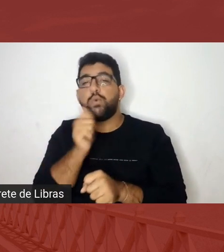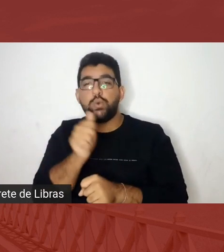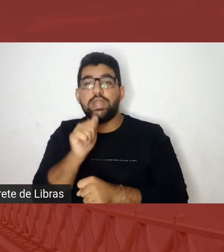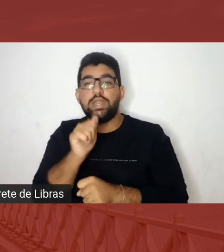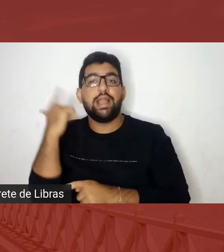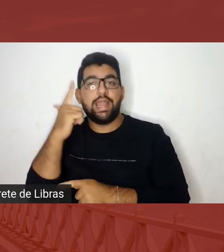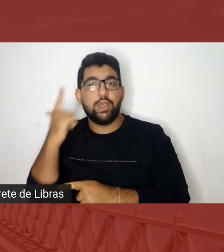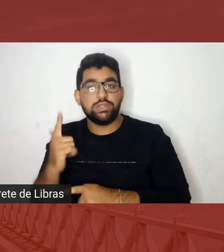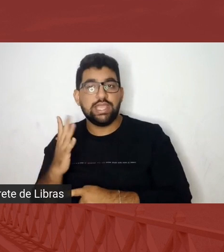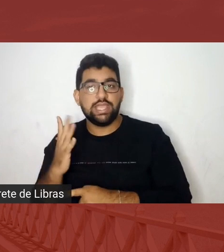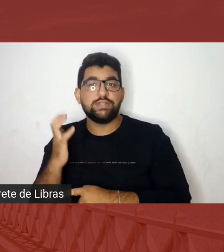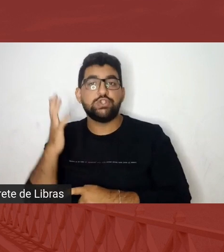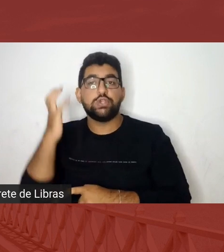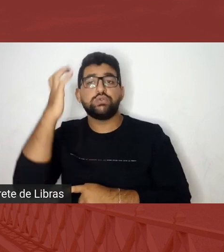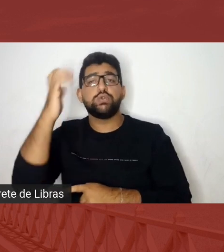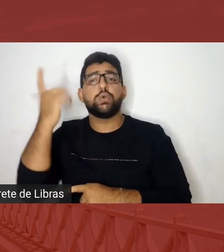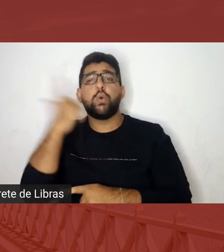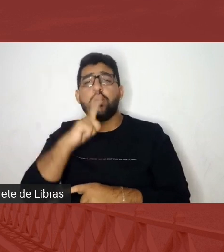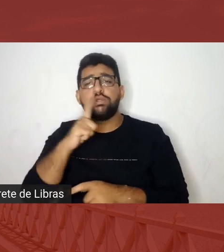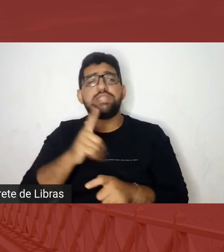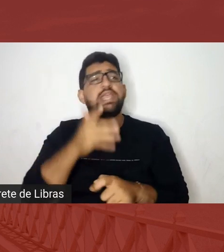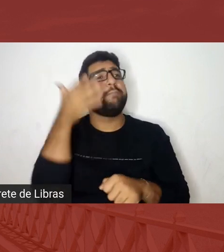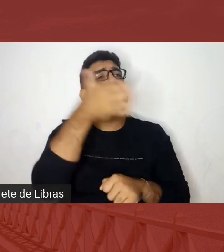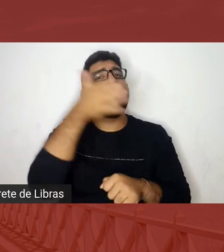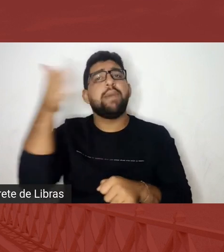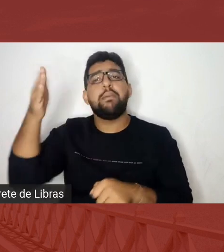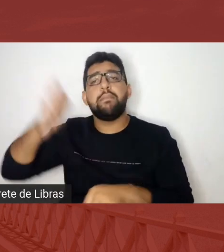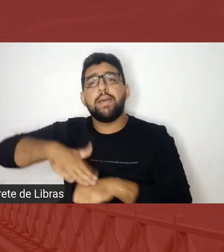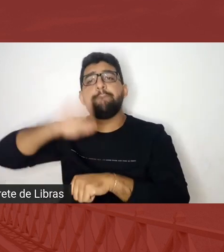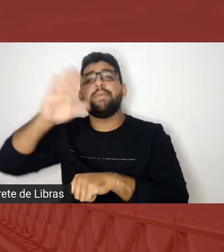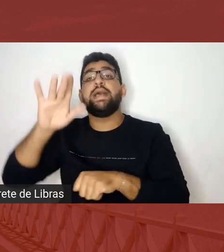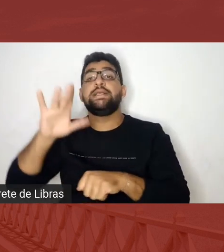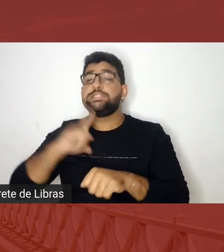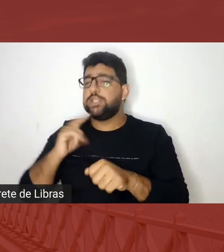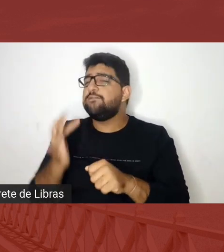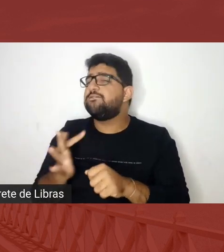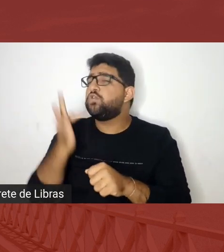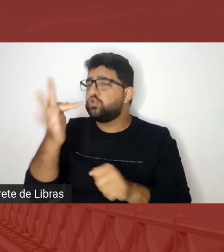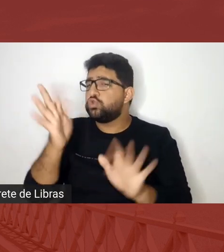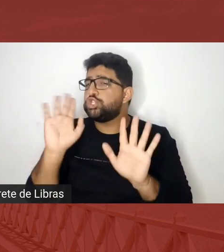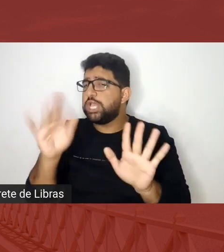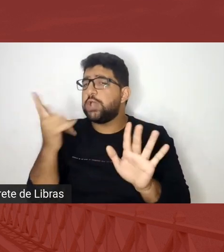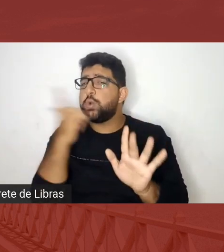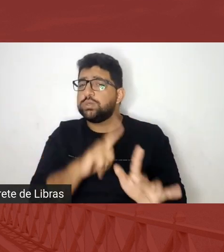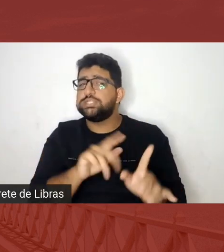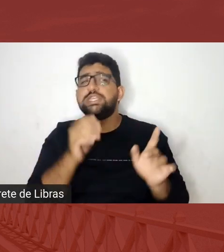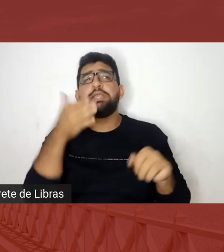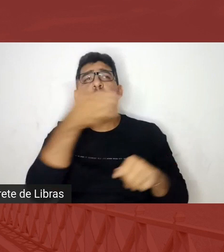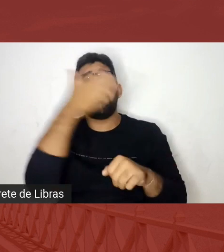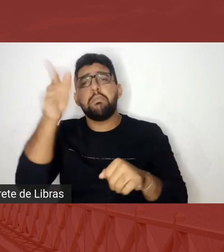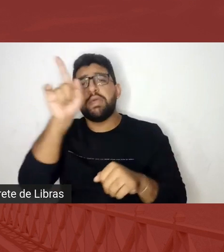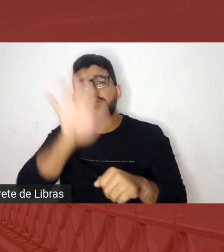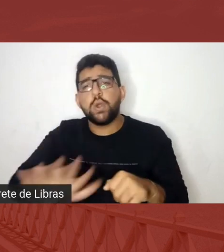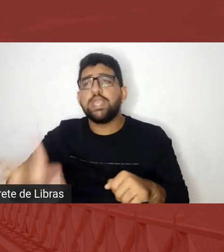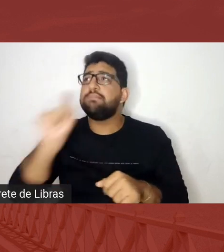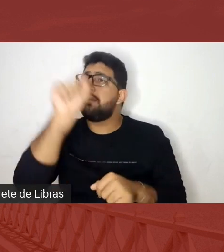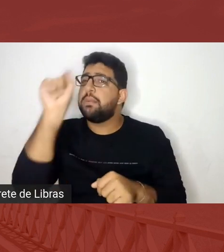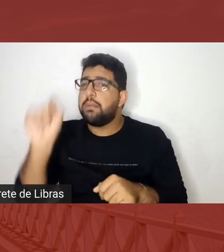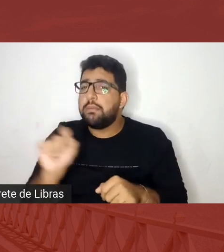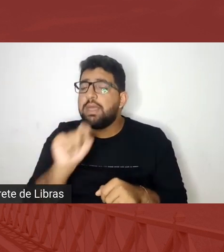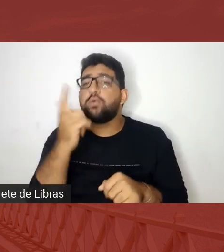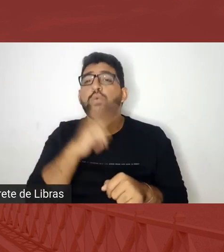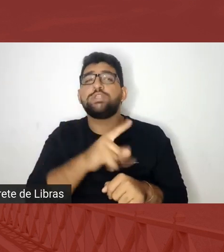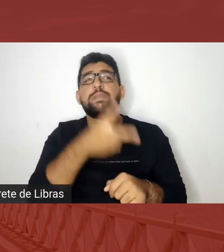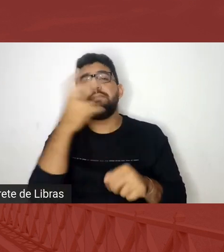alcance espaços mais e que em breve a gente possa andar em Goiás e encontrar museus que contem a contribuição das pessoas indígenas